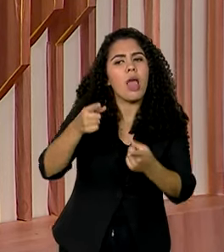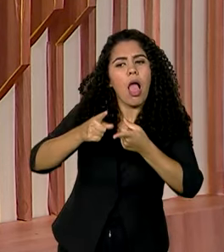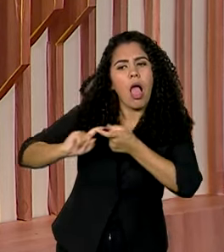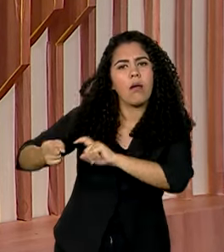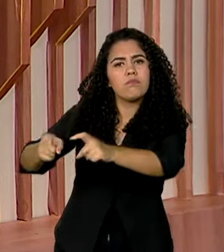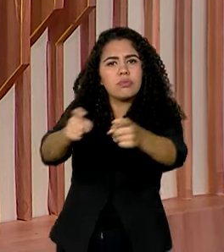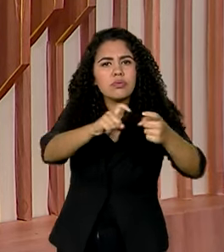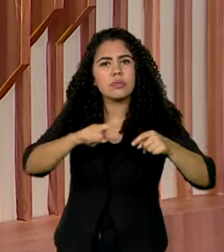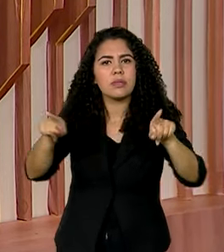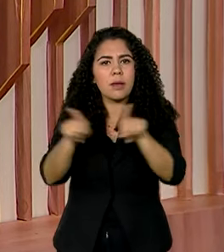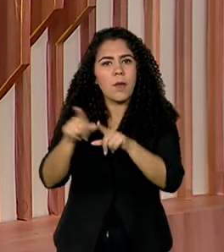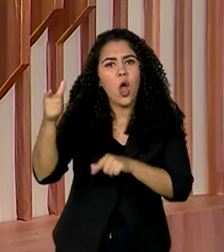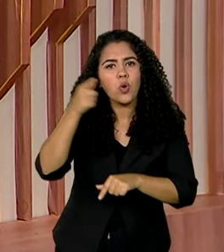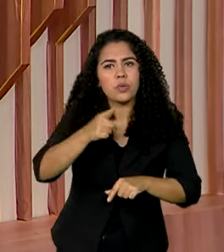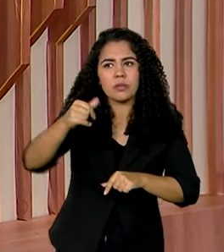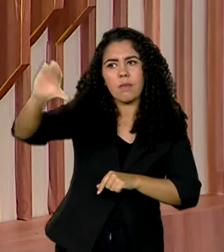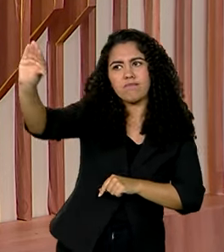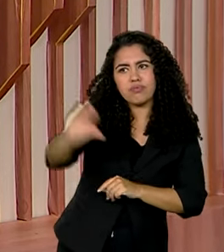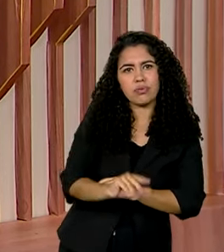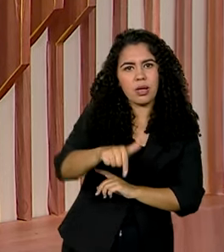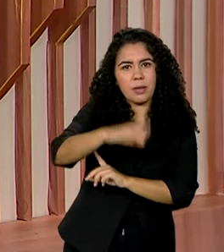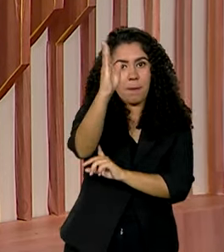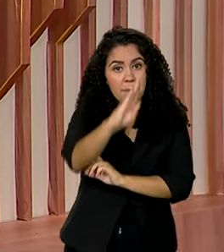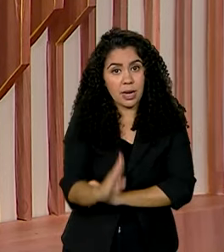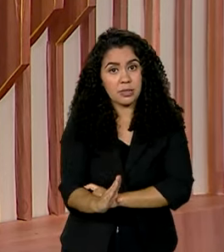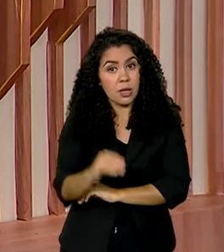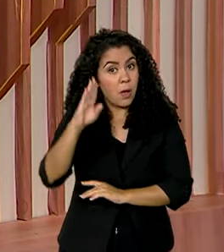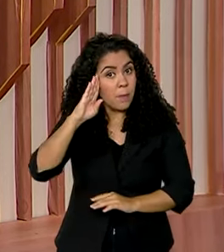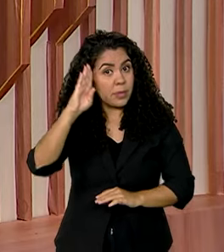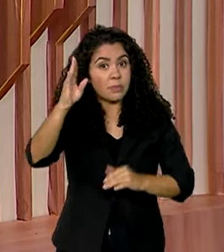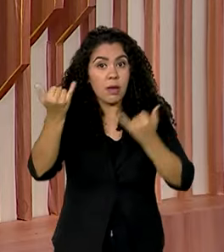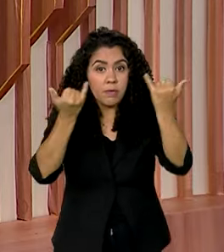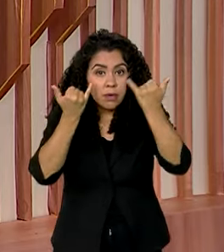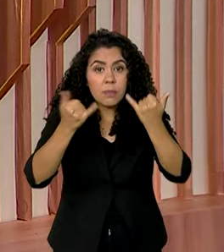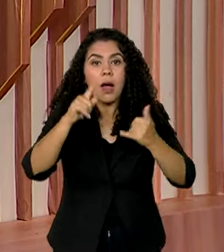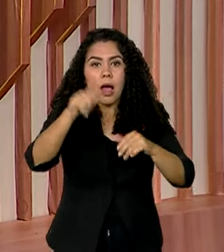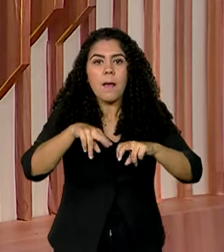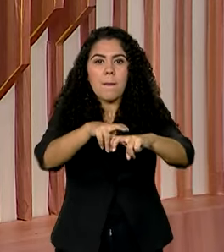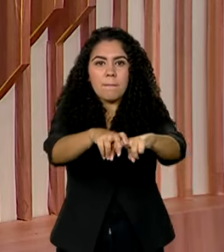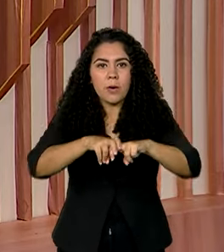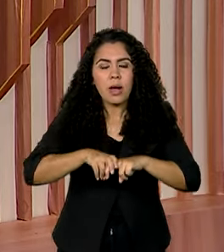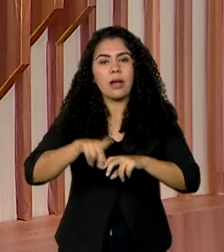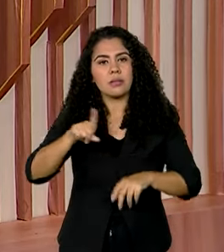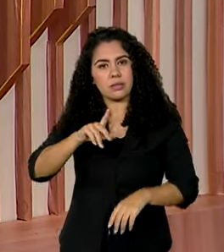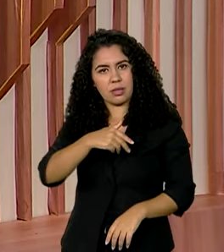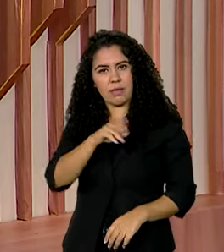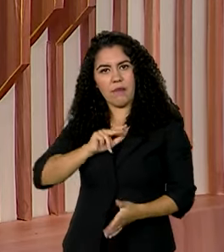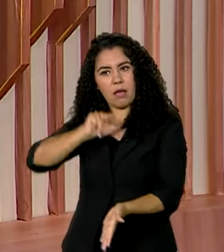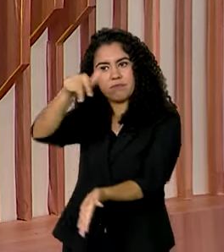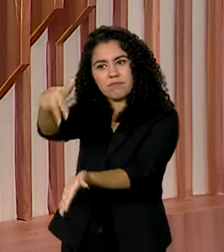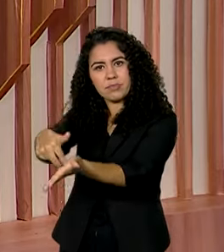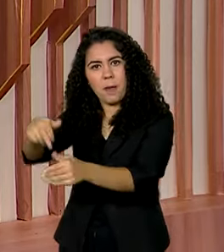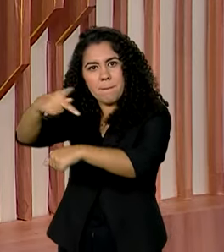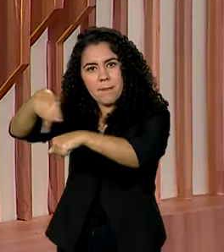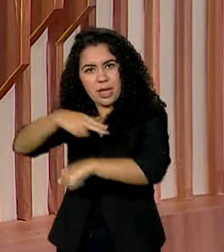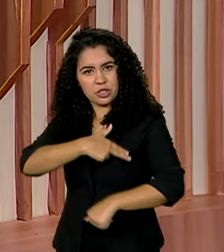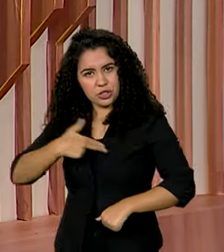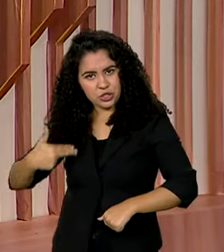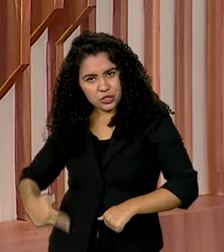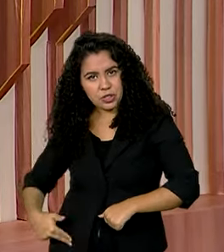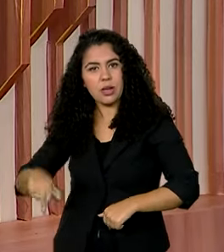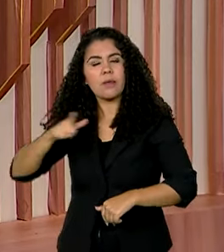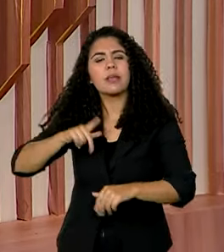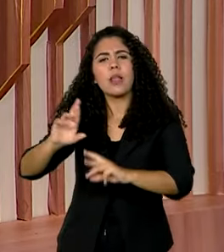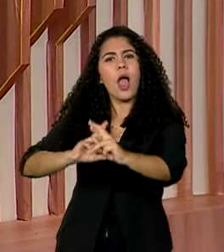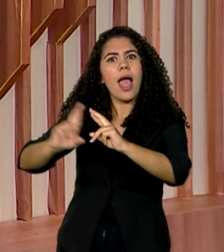e atrair novos investimentos para o Brasil. O destaque também fica por conta da passagem pela China, que mantém com o Brasil